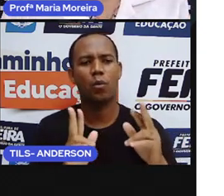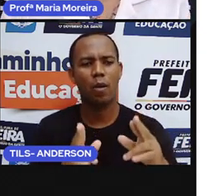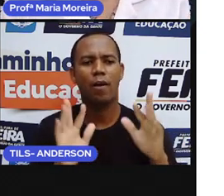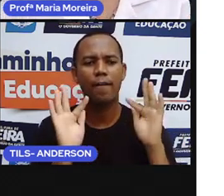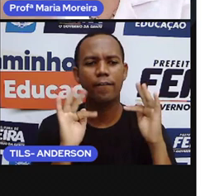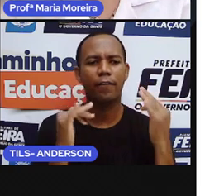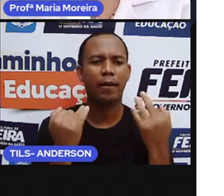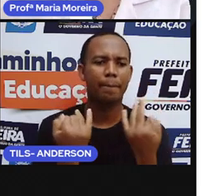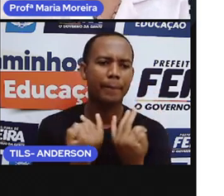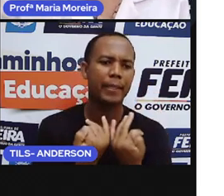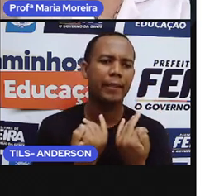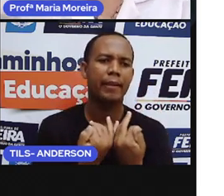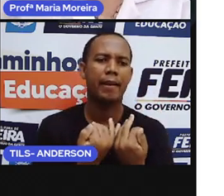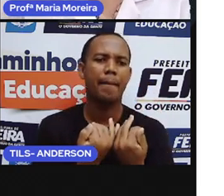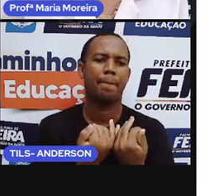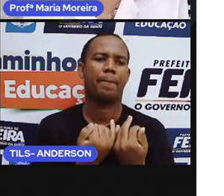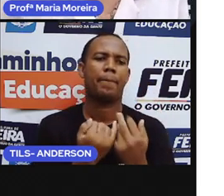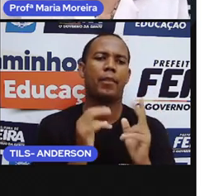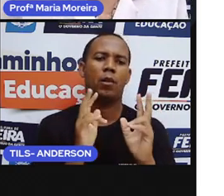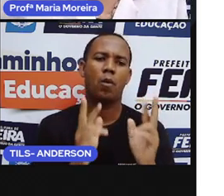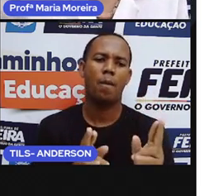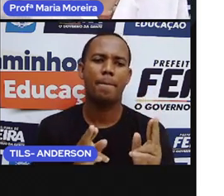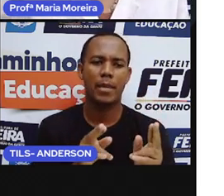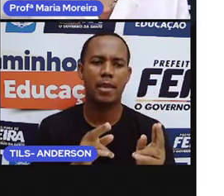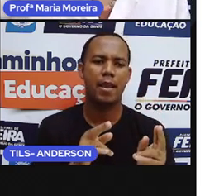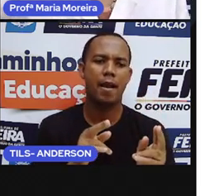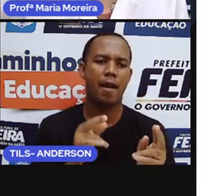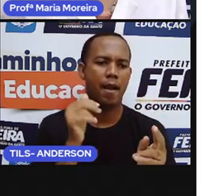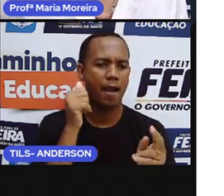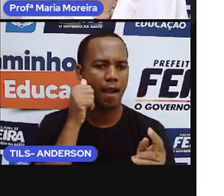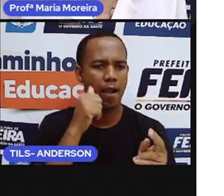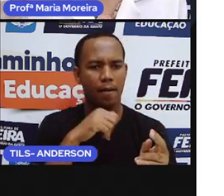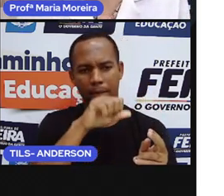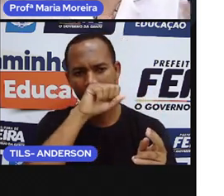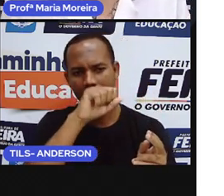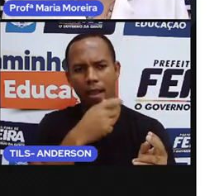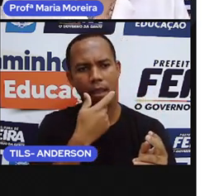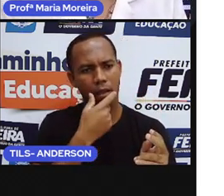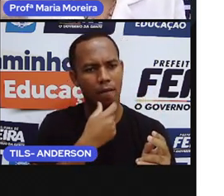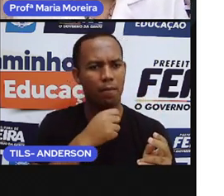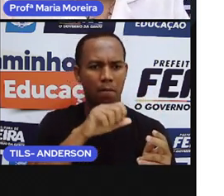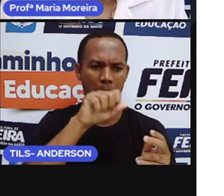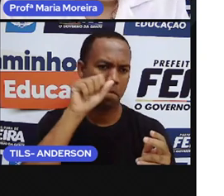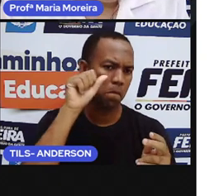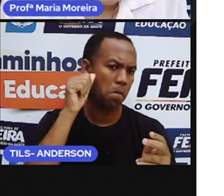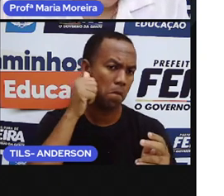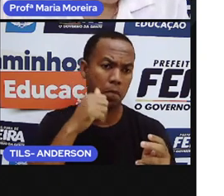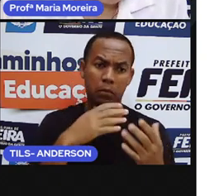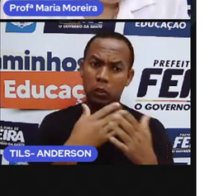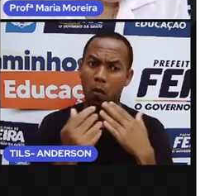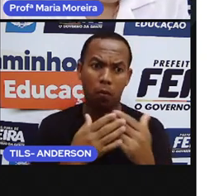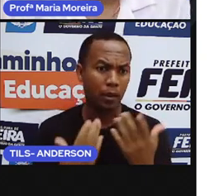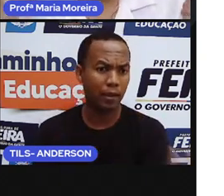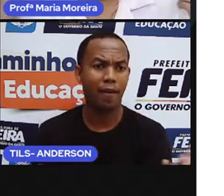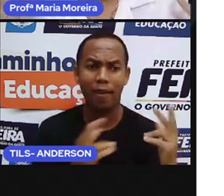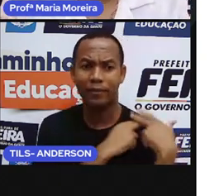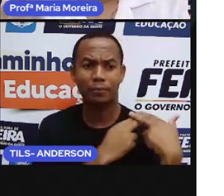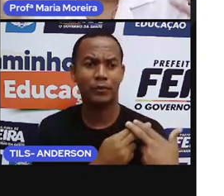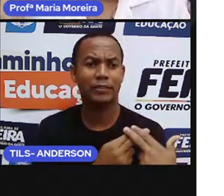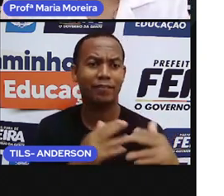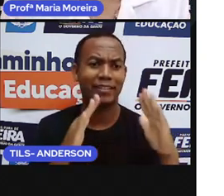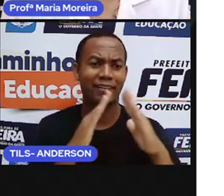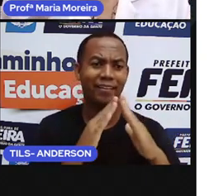né? As coisas que a mamãe, que o papai, que o Dindo, a Dinda, que o vovô, que o seu responsável, né? O